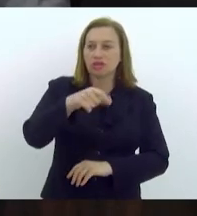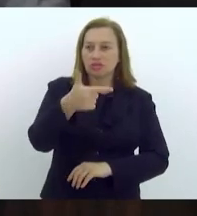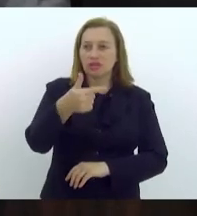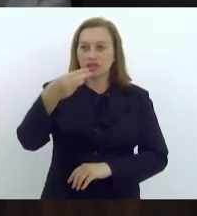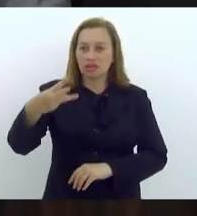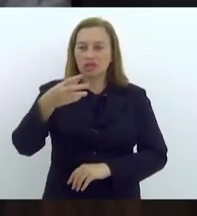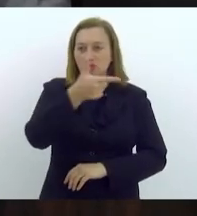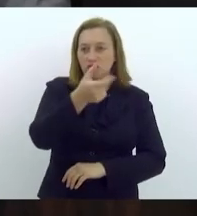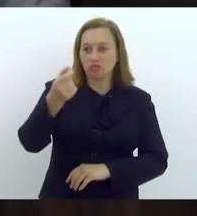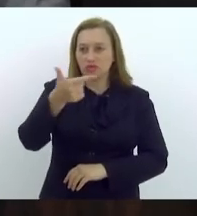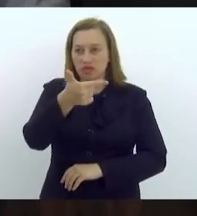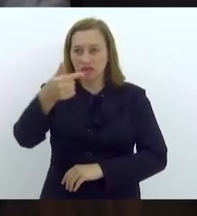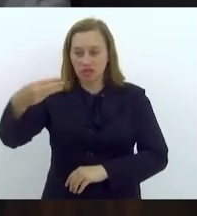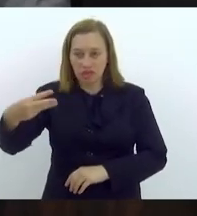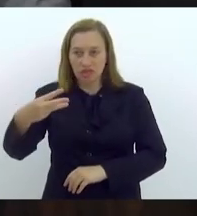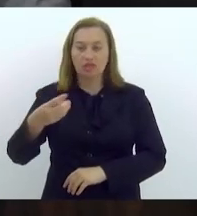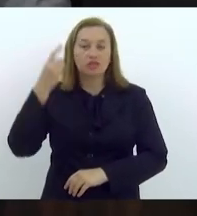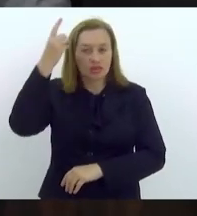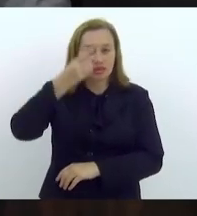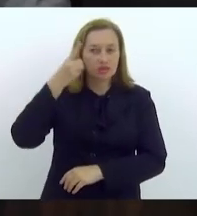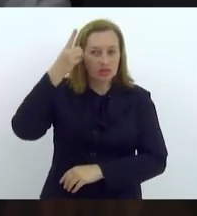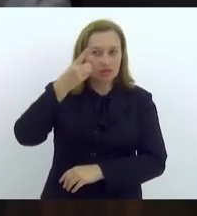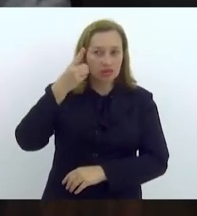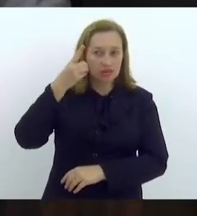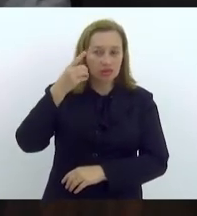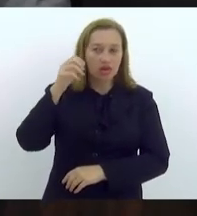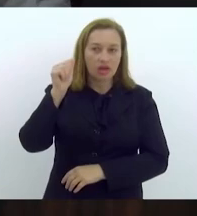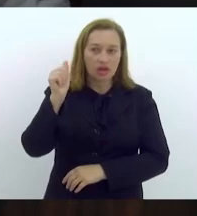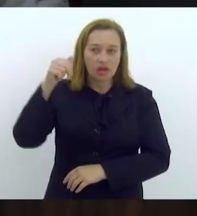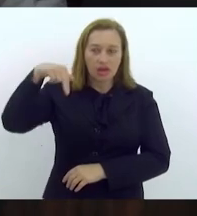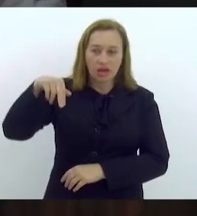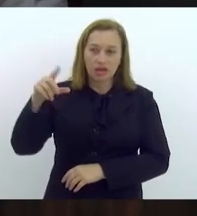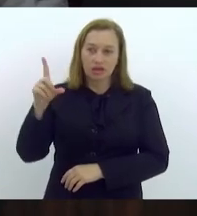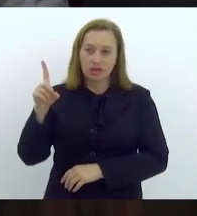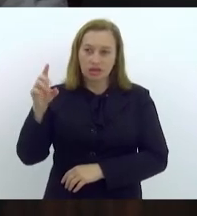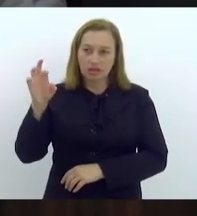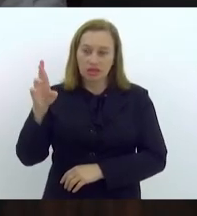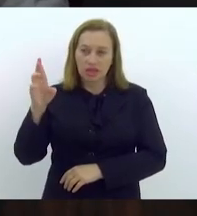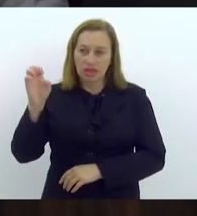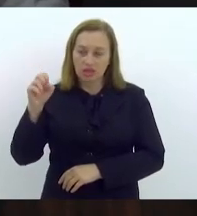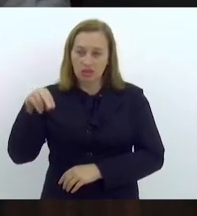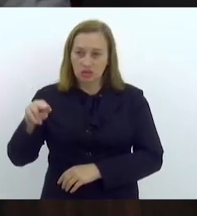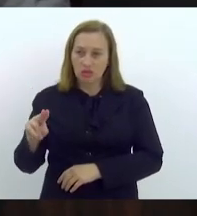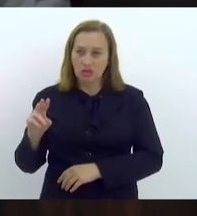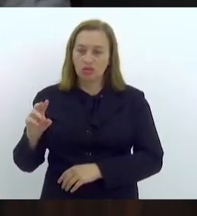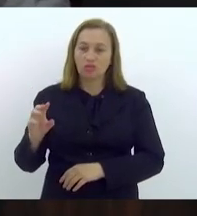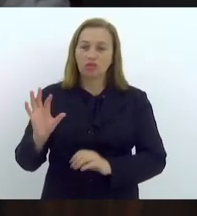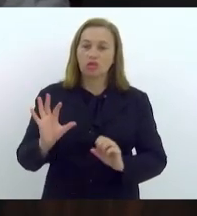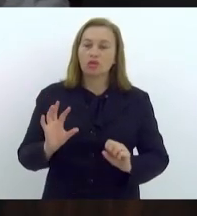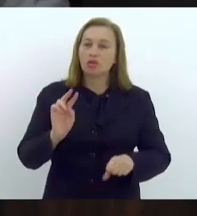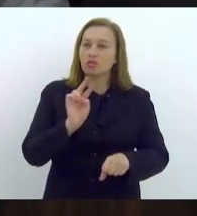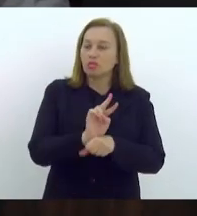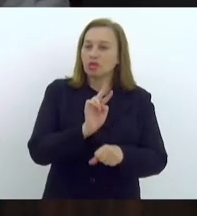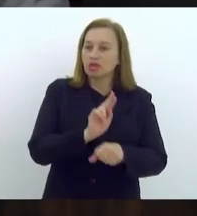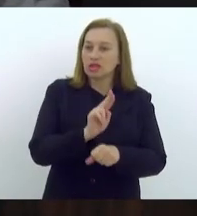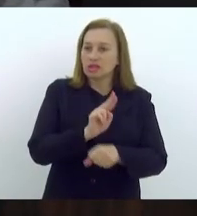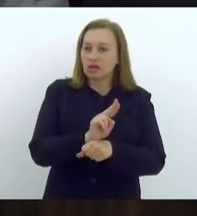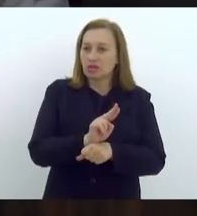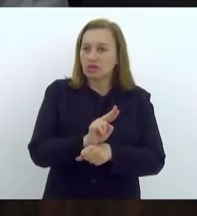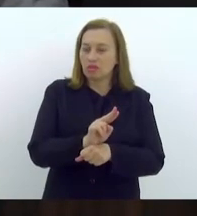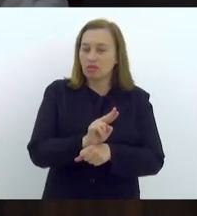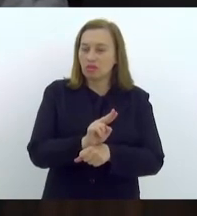-2023, de autoria do deputado Anderson Moraes, que institui medidas de proteção ao consumidor